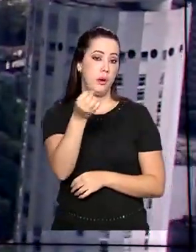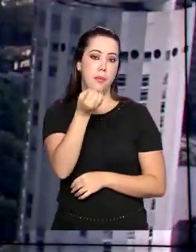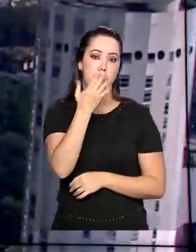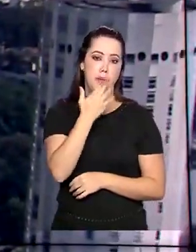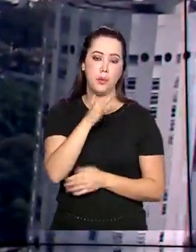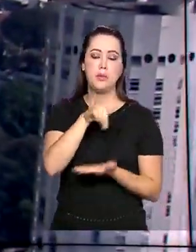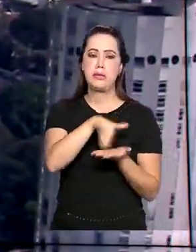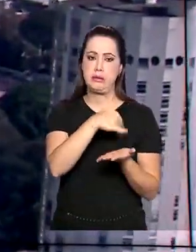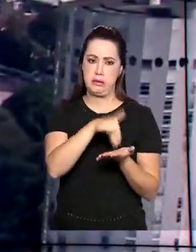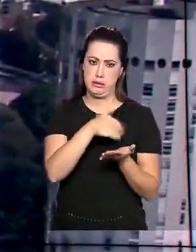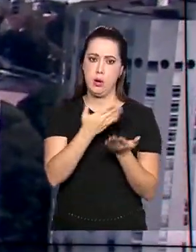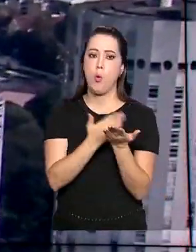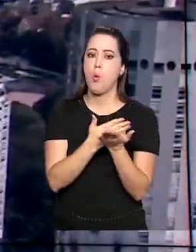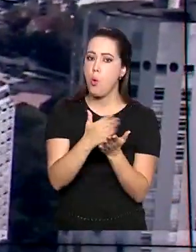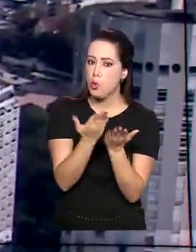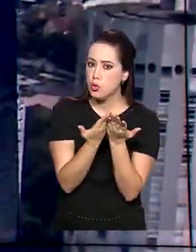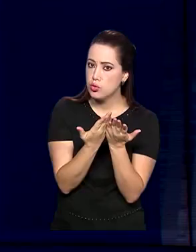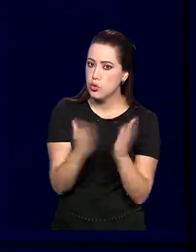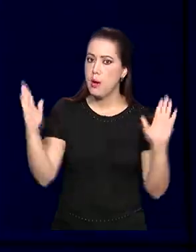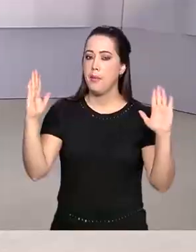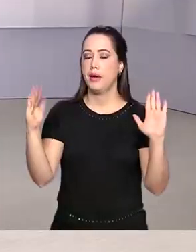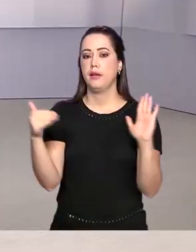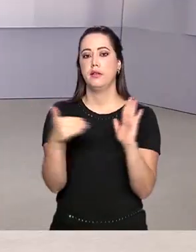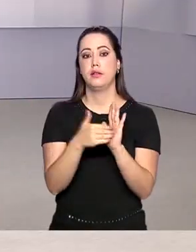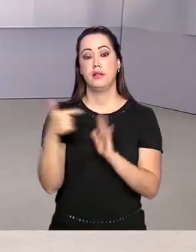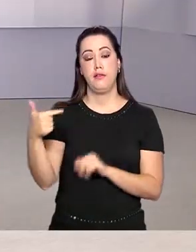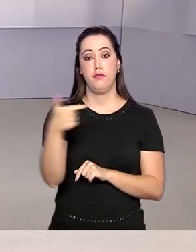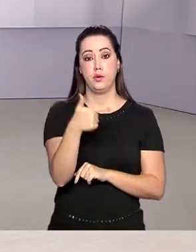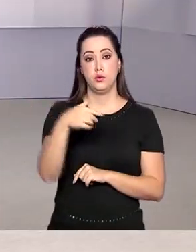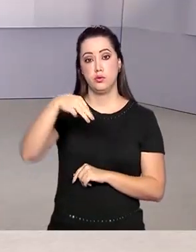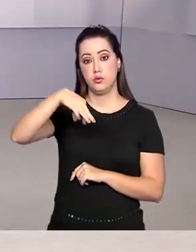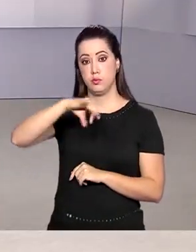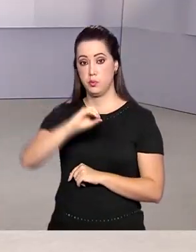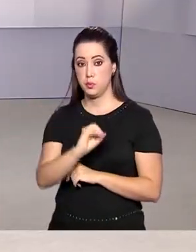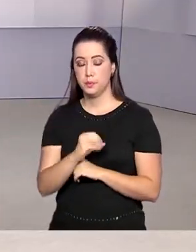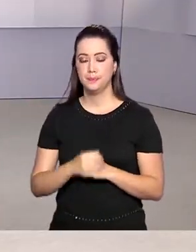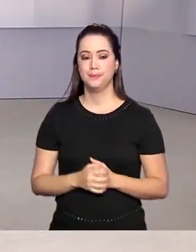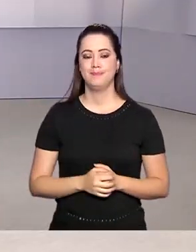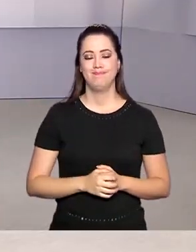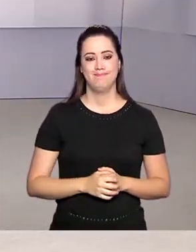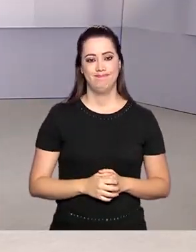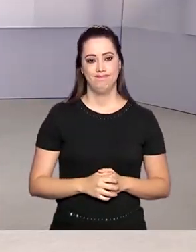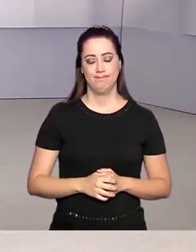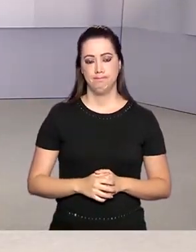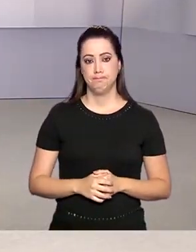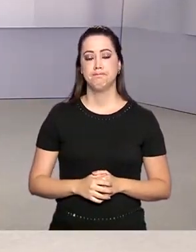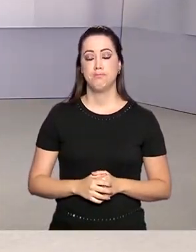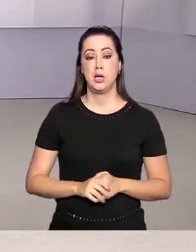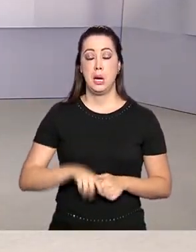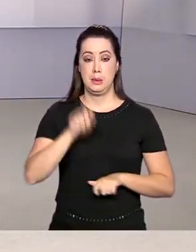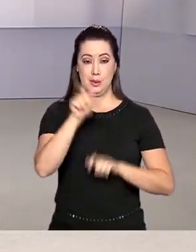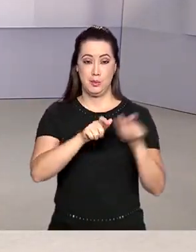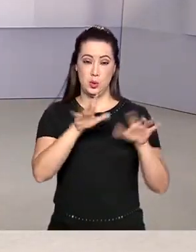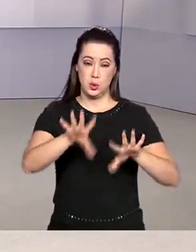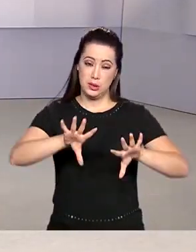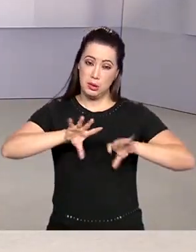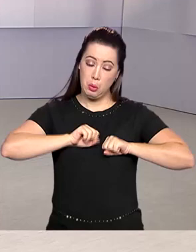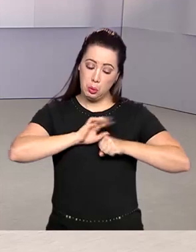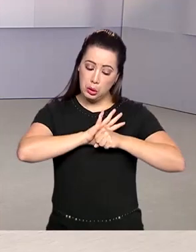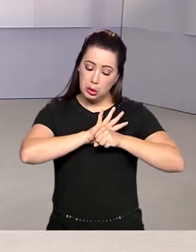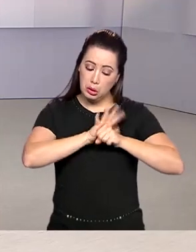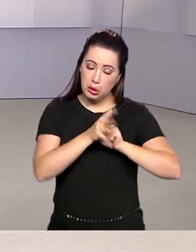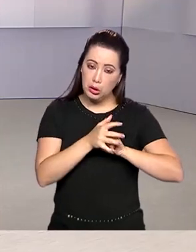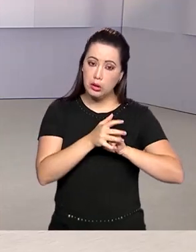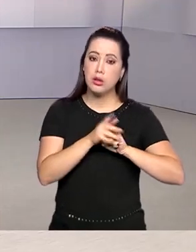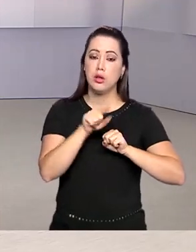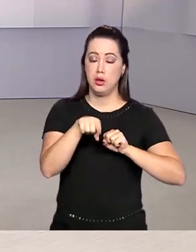próxima sexta-feira, 22 de maio. O tratamento de pacientes no estágio inicial da Covid-19 com